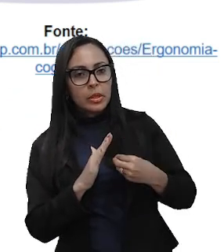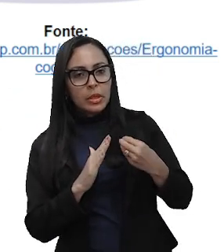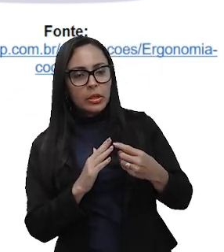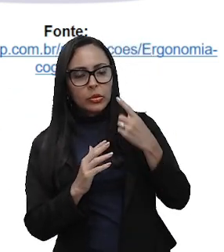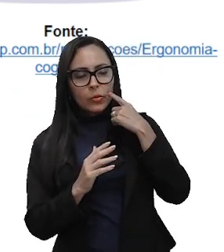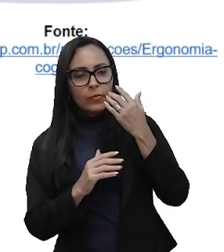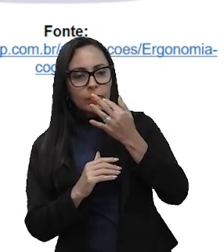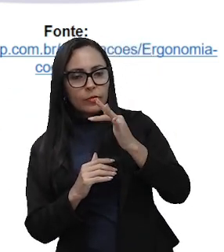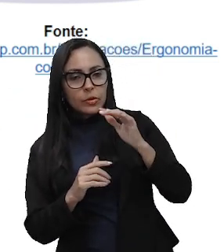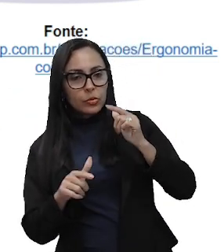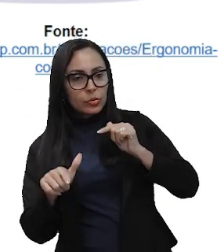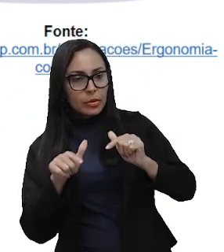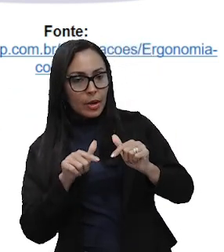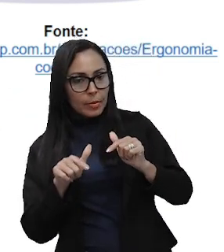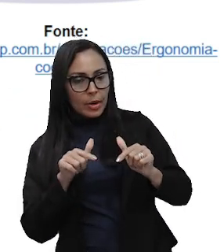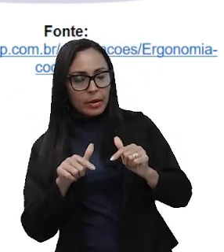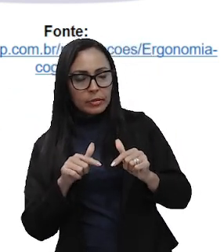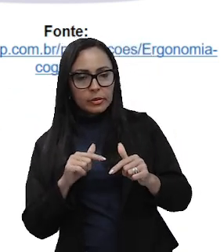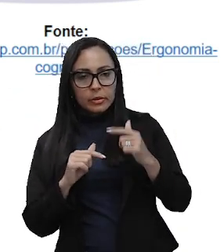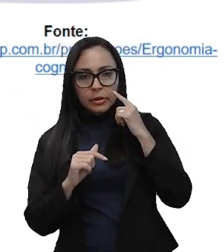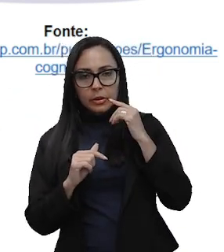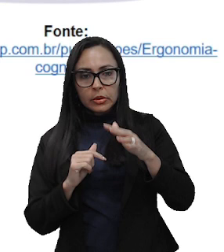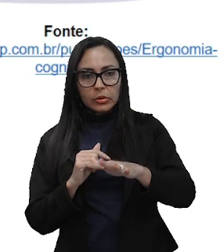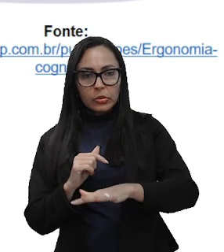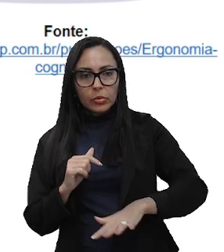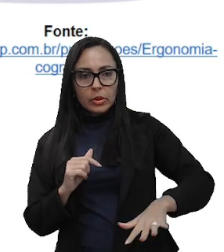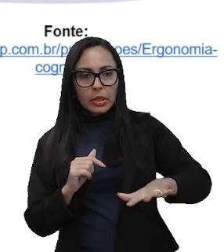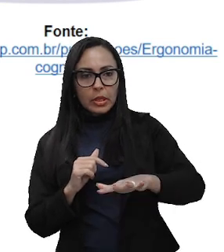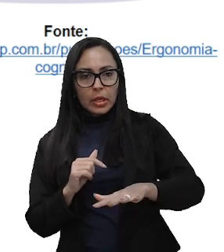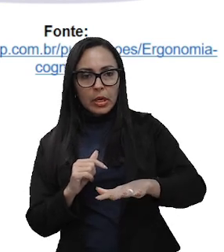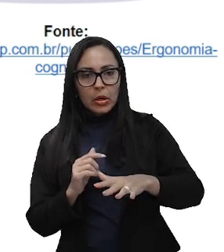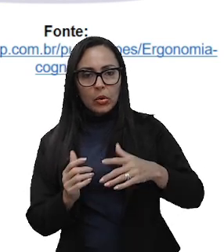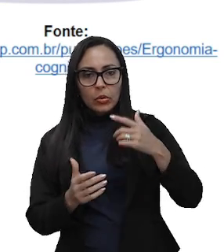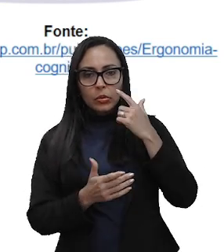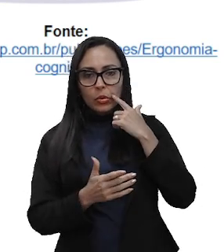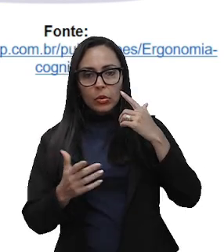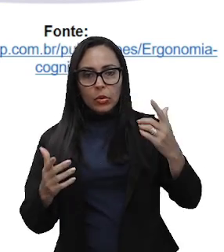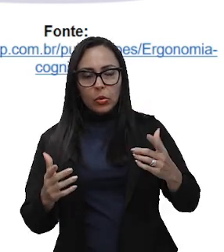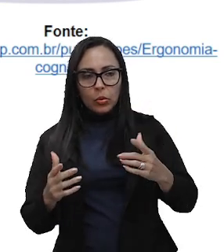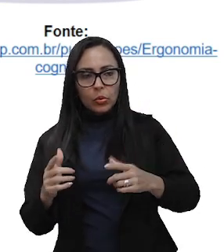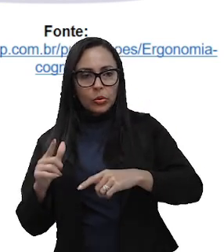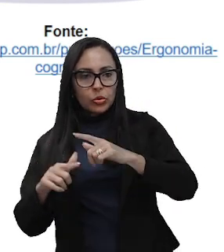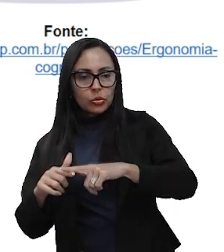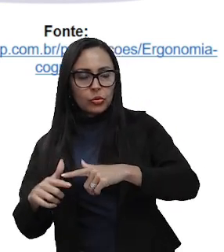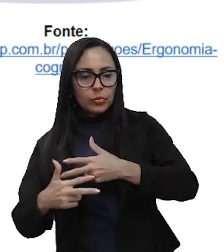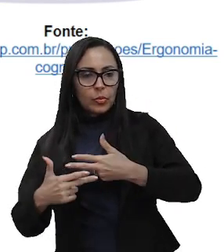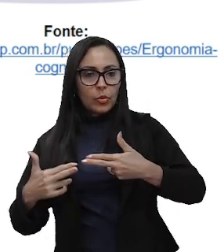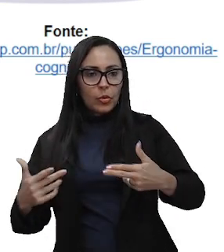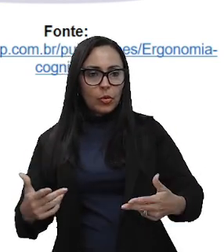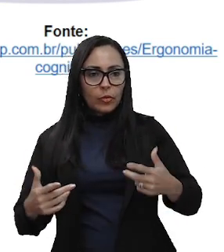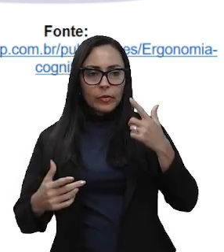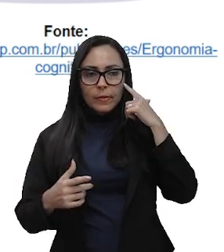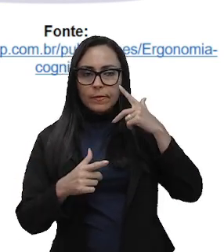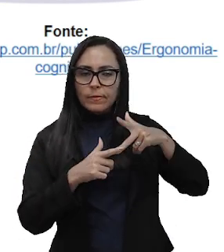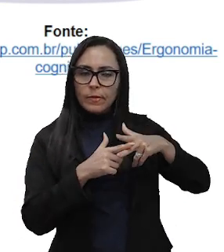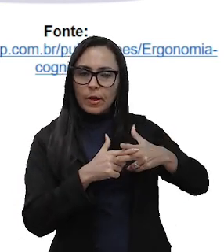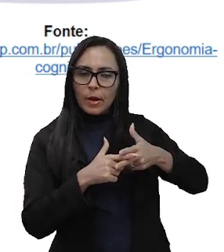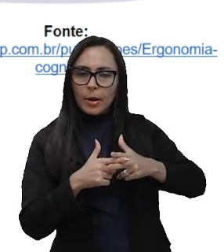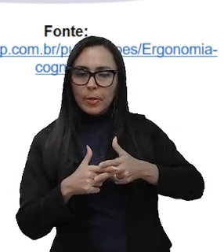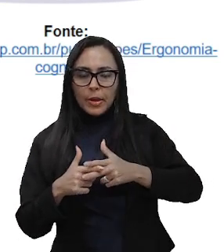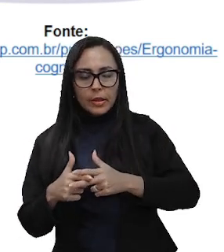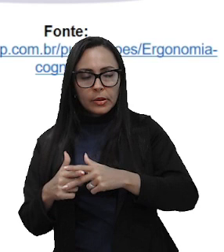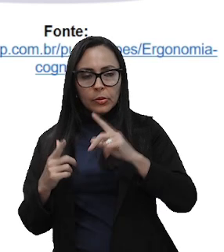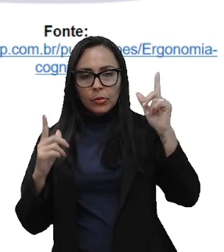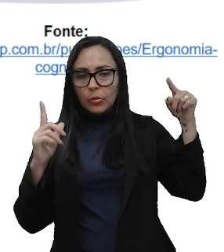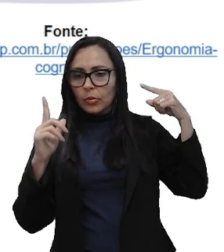físico de trabalho, incluindo o layout do espaço, o mobiliário, os equipamentos e ferramentas. O objetivo